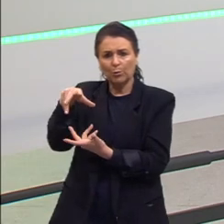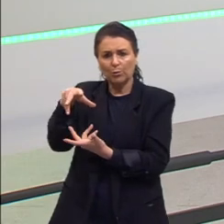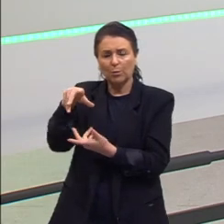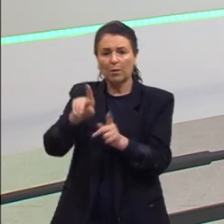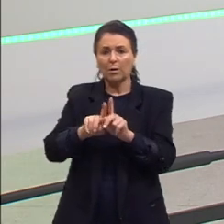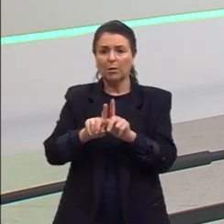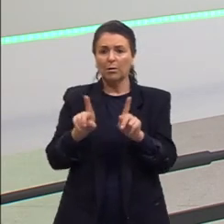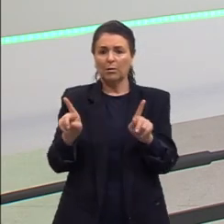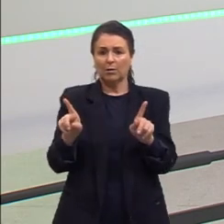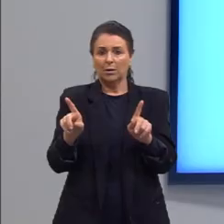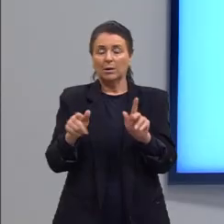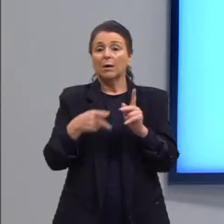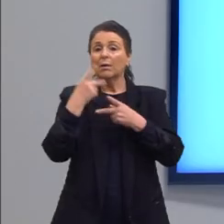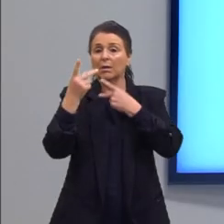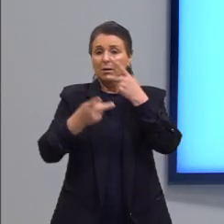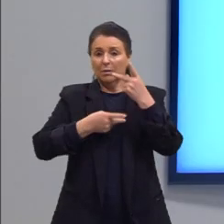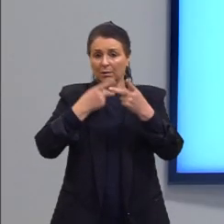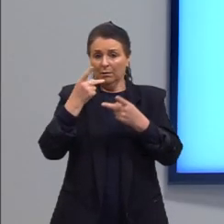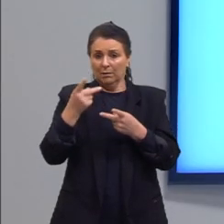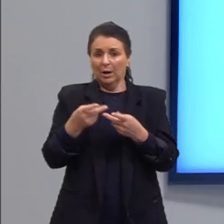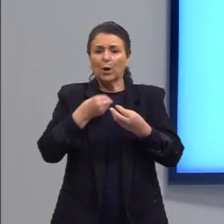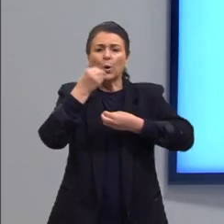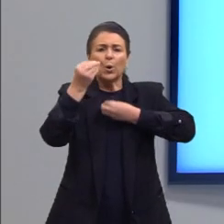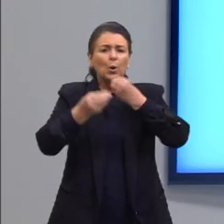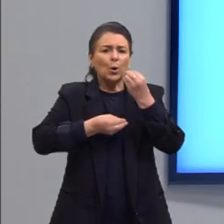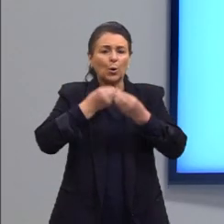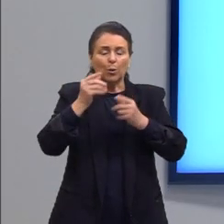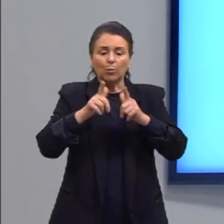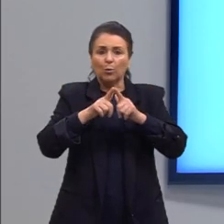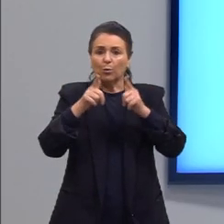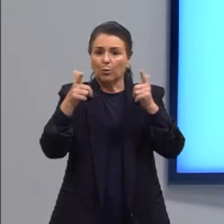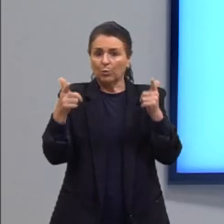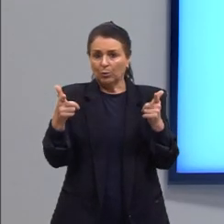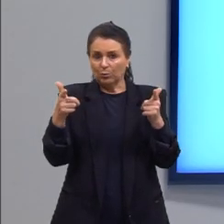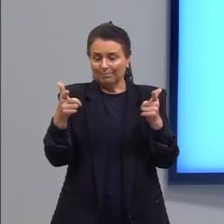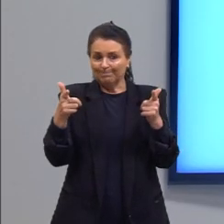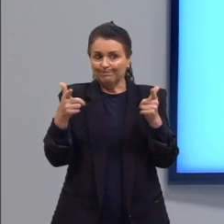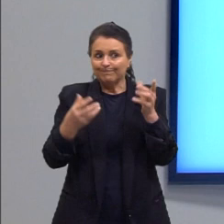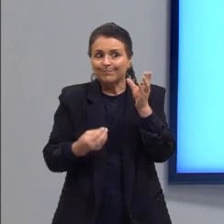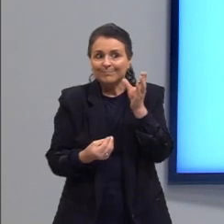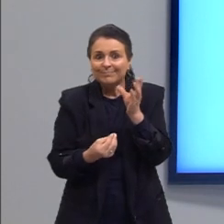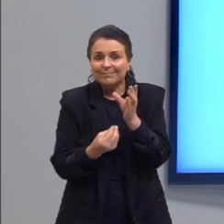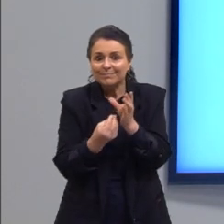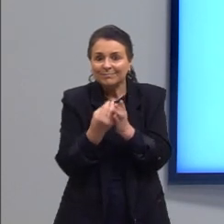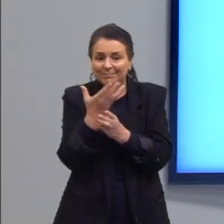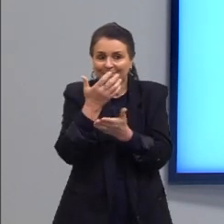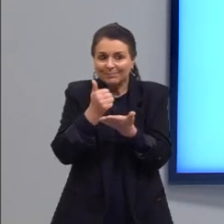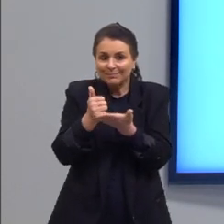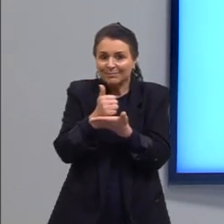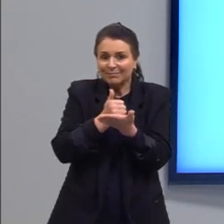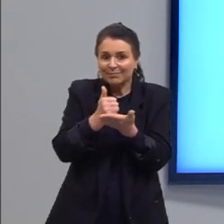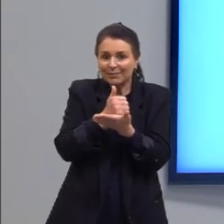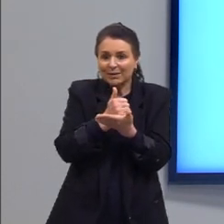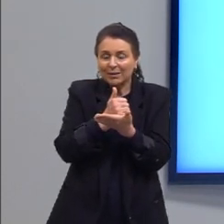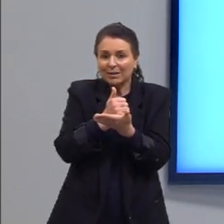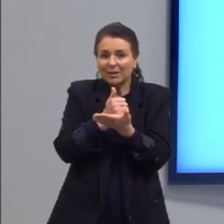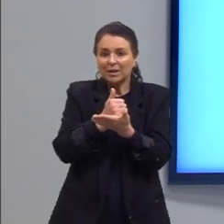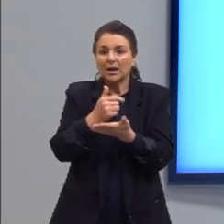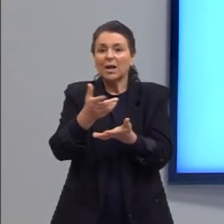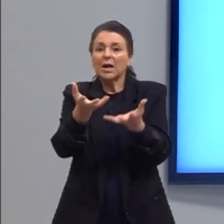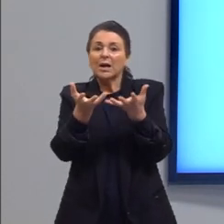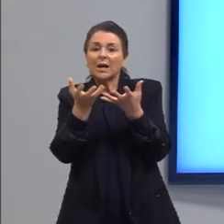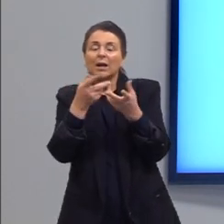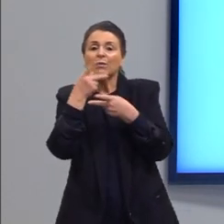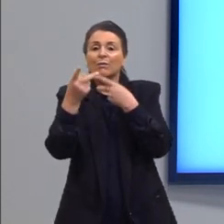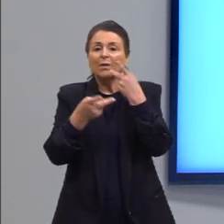Mas, para falar um pouquinho sobre como o jornal se fundamentou como esse meio de trazer novidades, eu quero